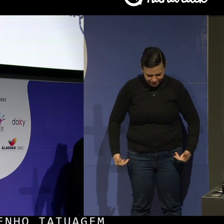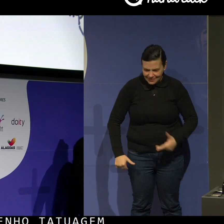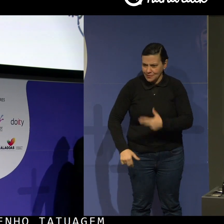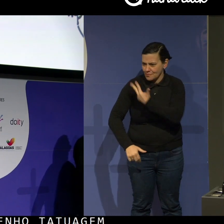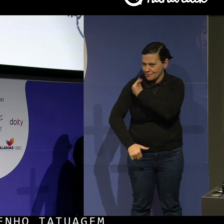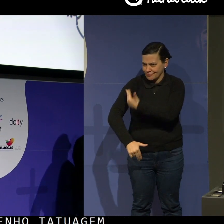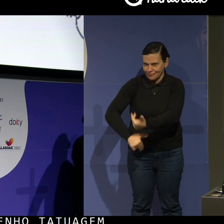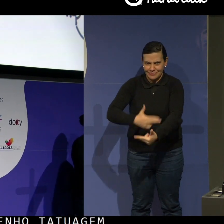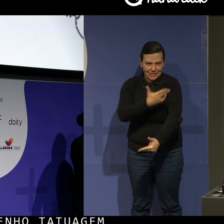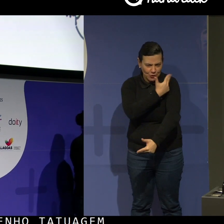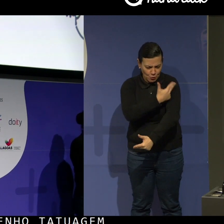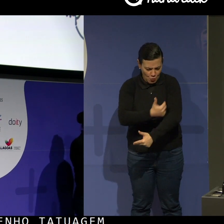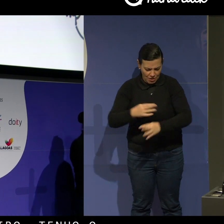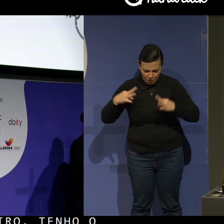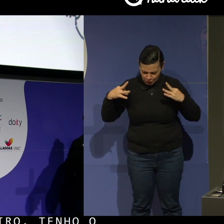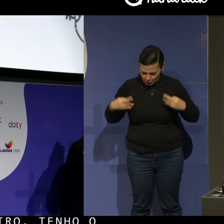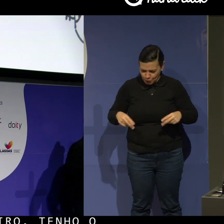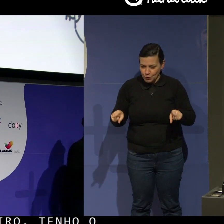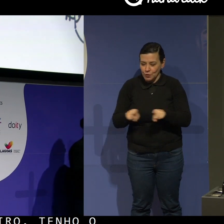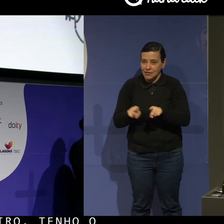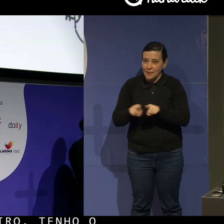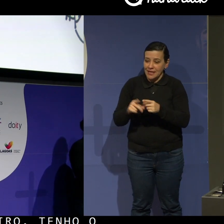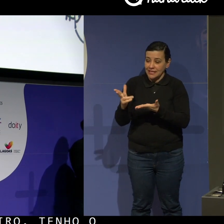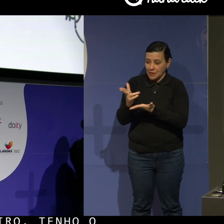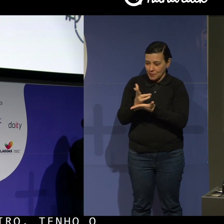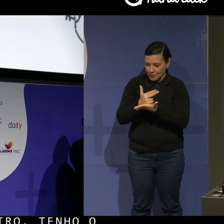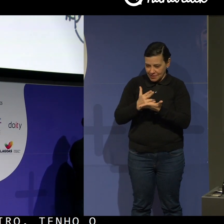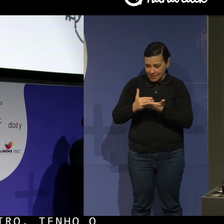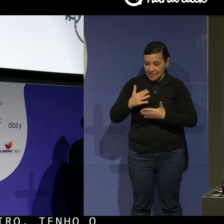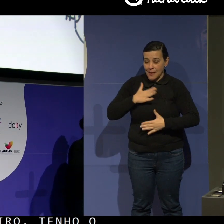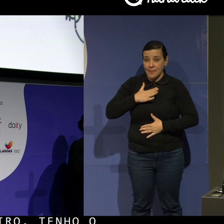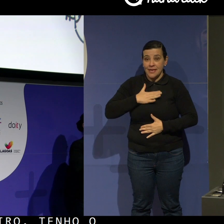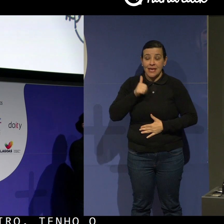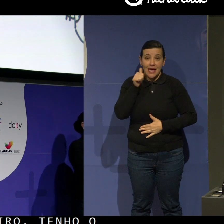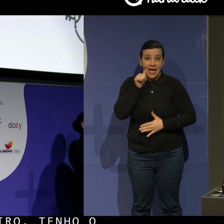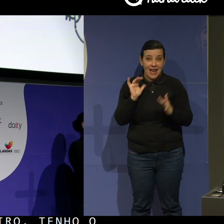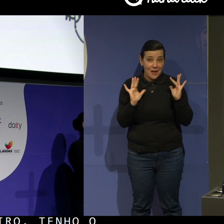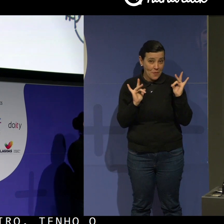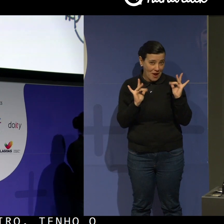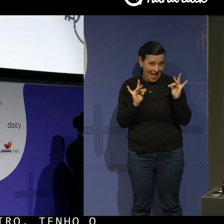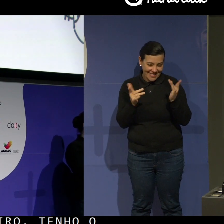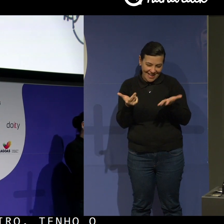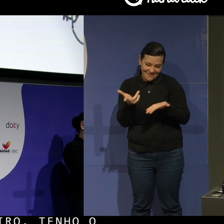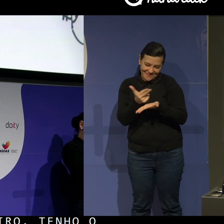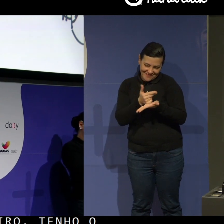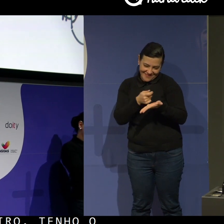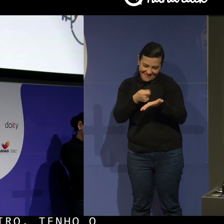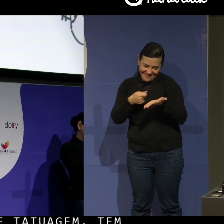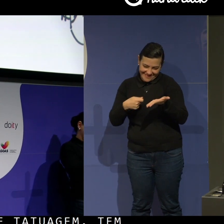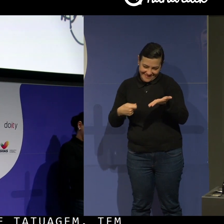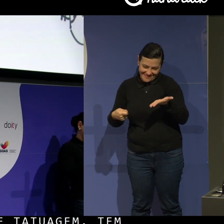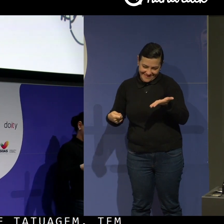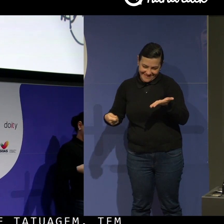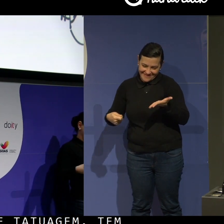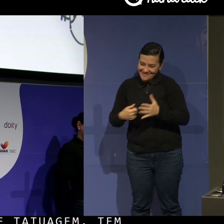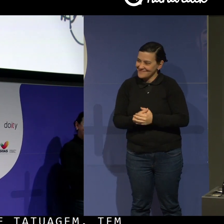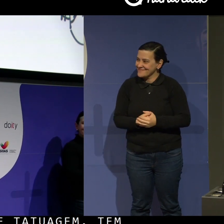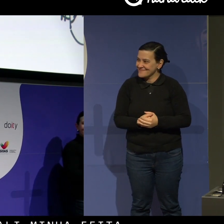tenho uma ilustração minha ali, feita pela minha namorada, onde claramente